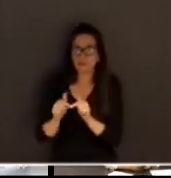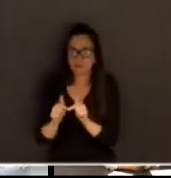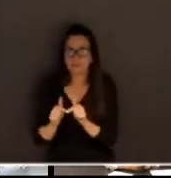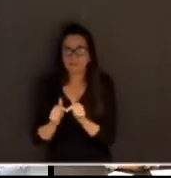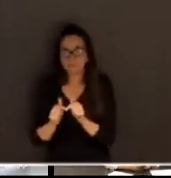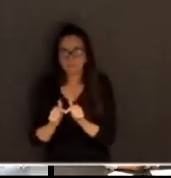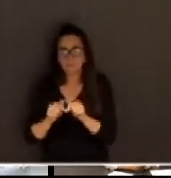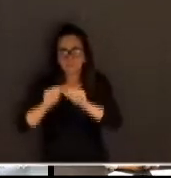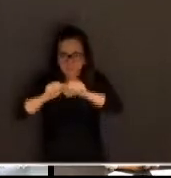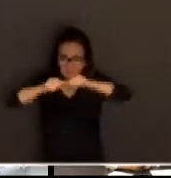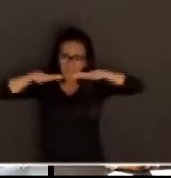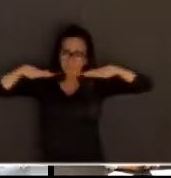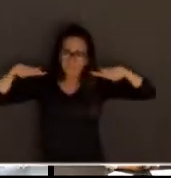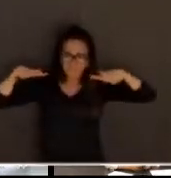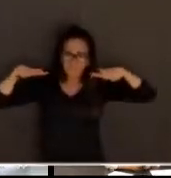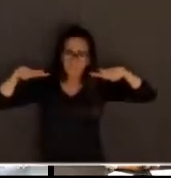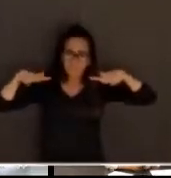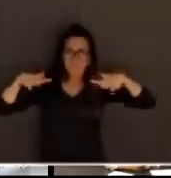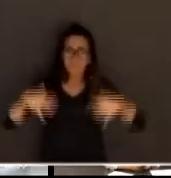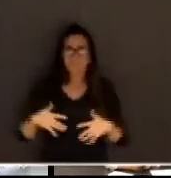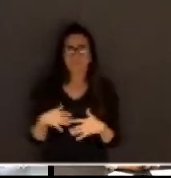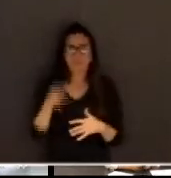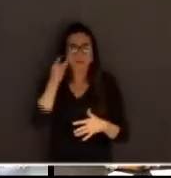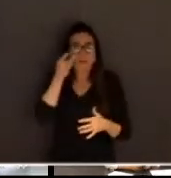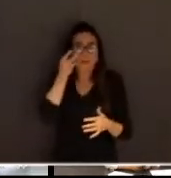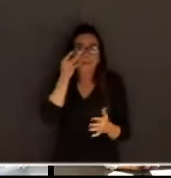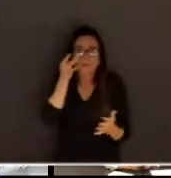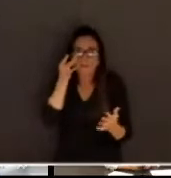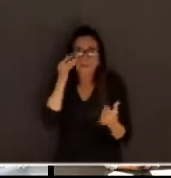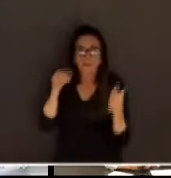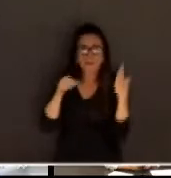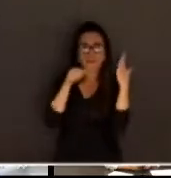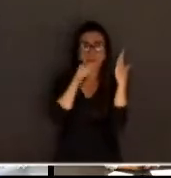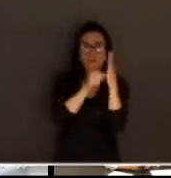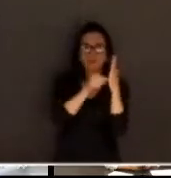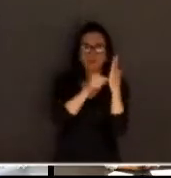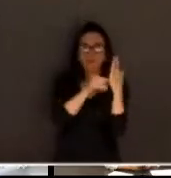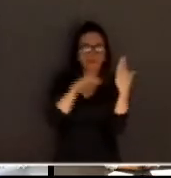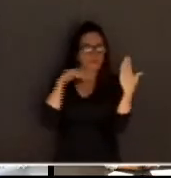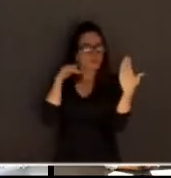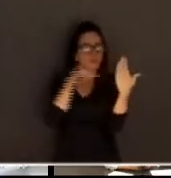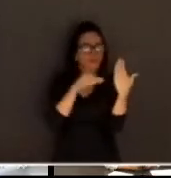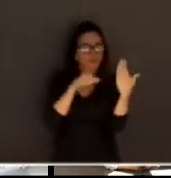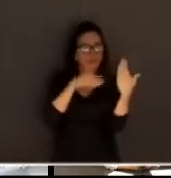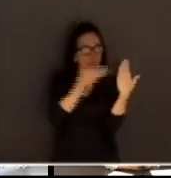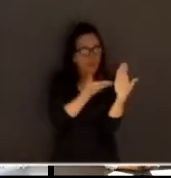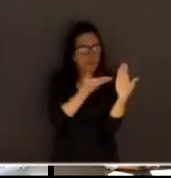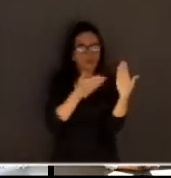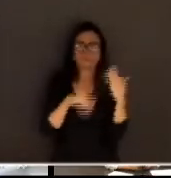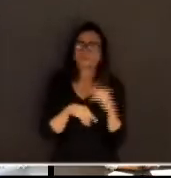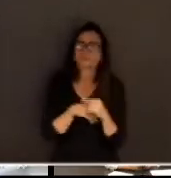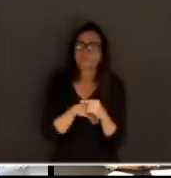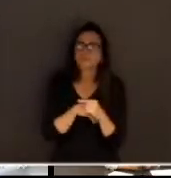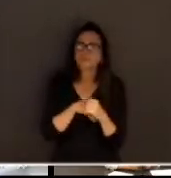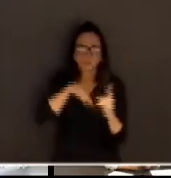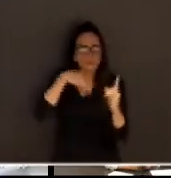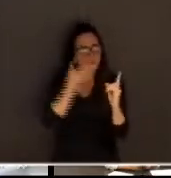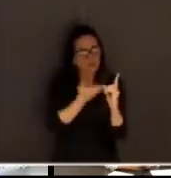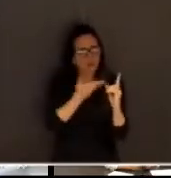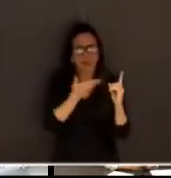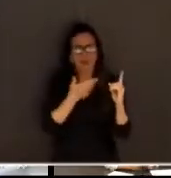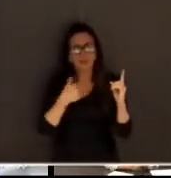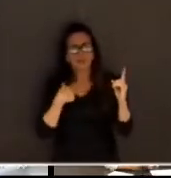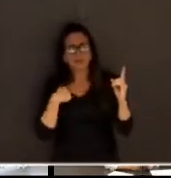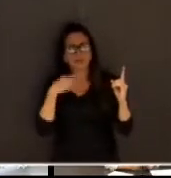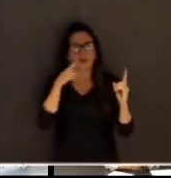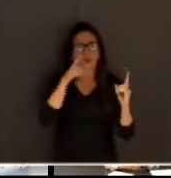plenárias. A presença do réu, o plenário. A presença do réu no plenário, eu sou,